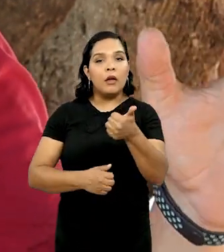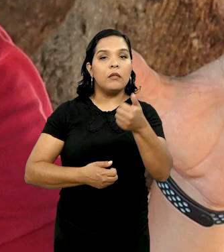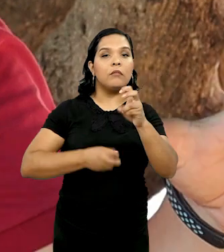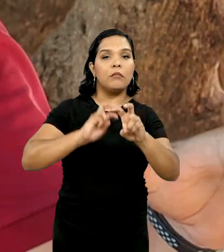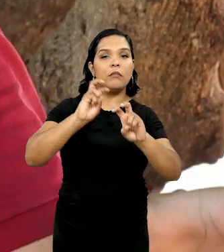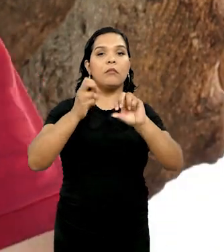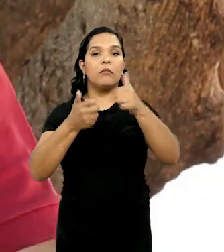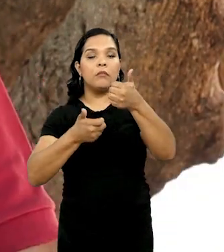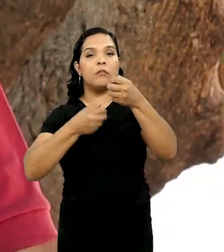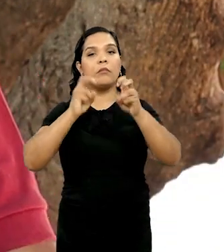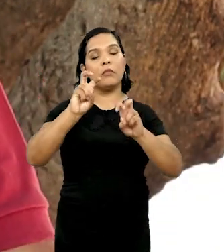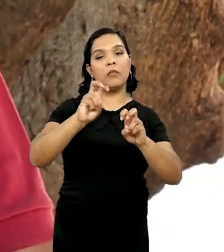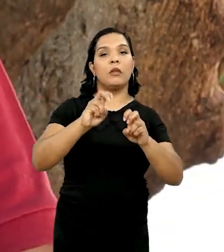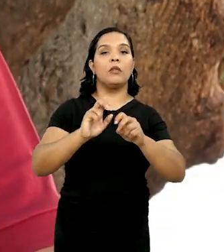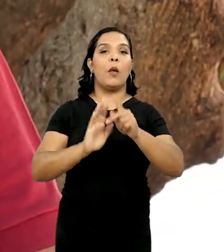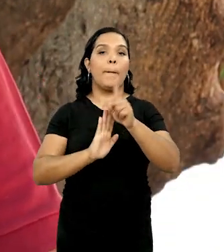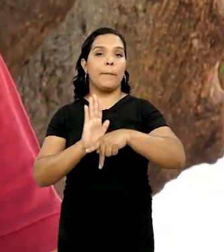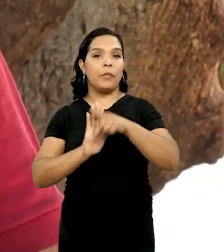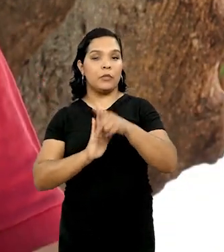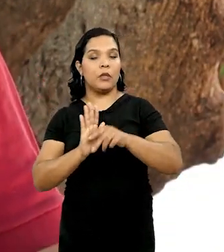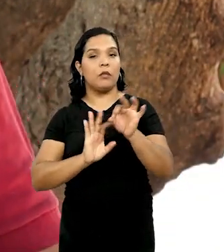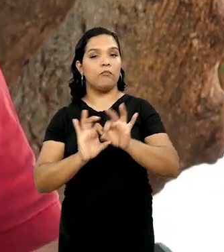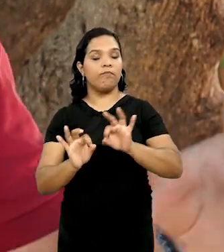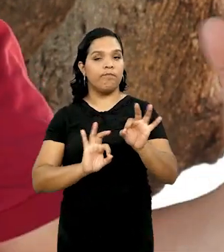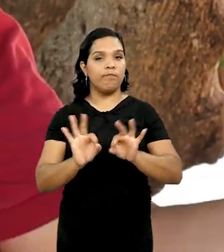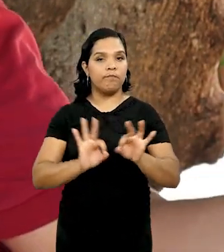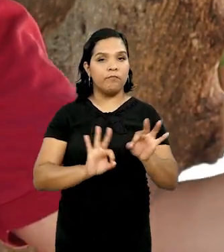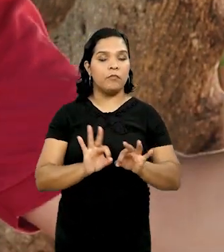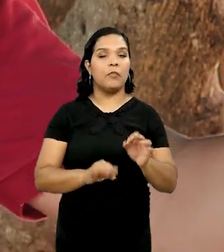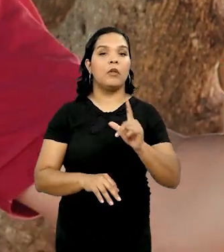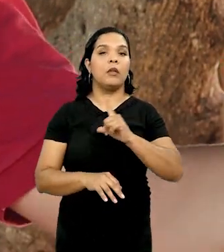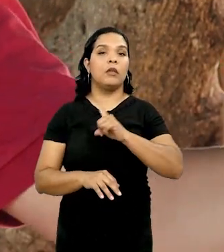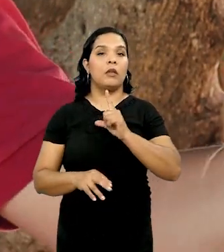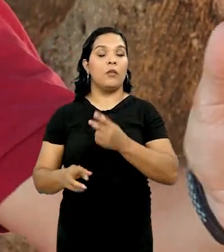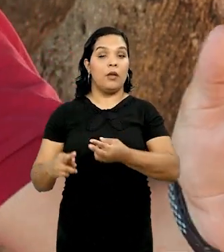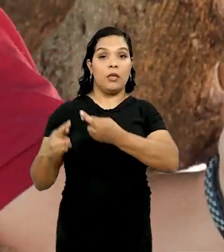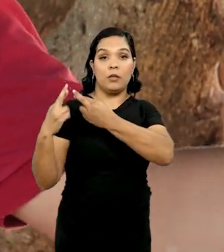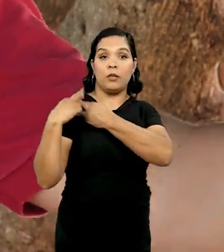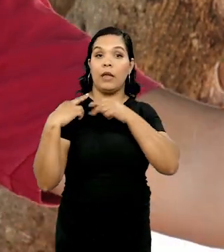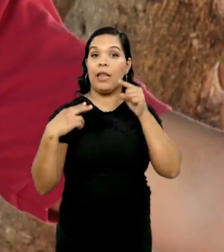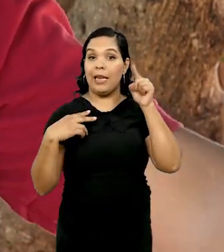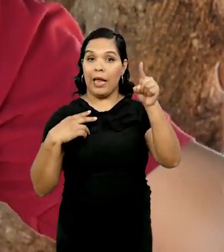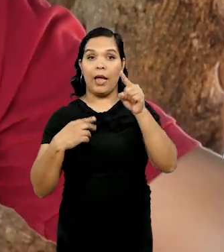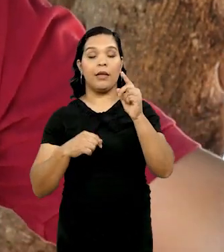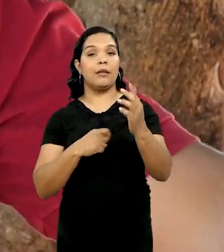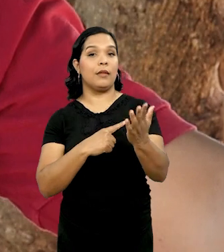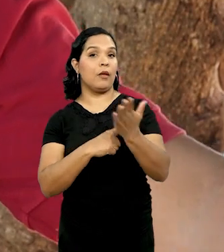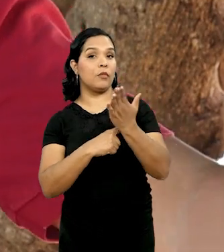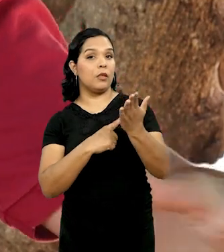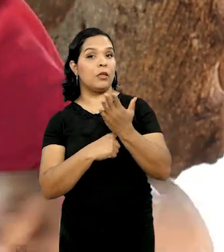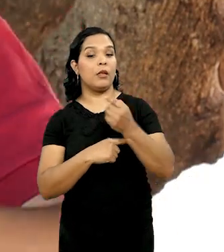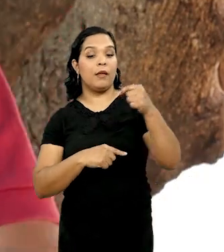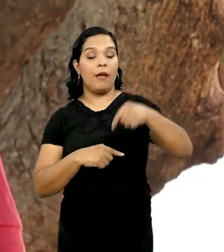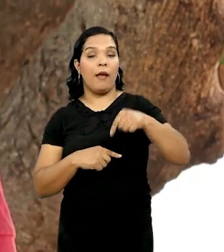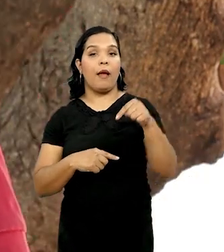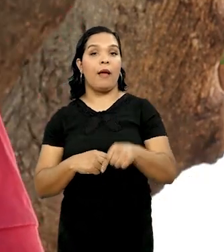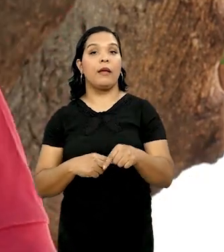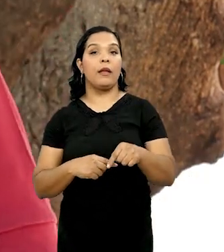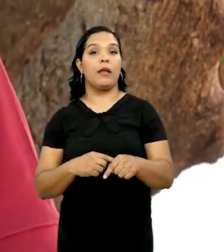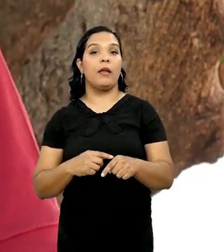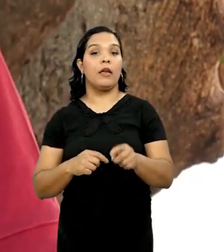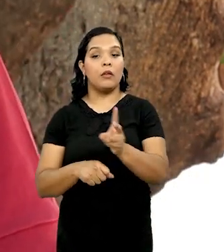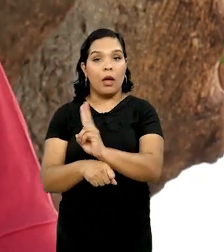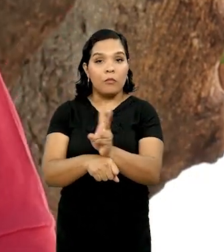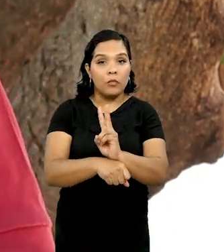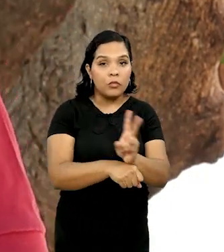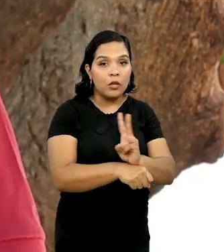para lá. A gente implementou o projeto lá e aí tem os responsáveis lá que auxiliam a gente. Enquanto aqui a gente fica